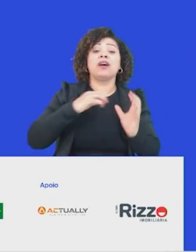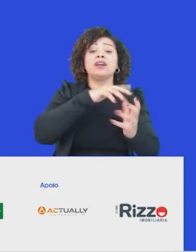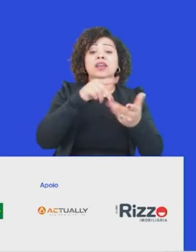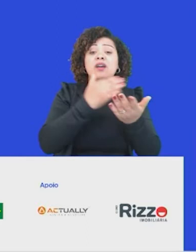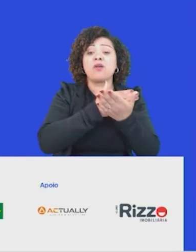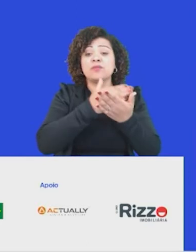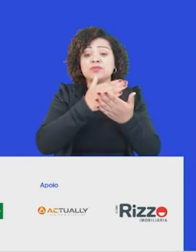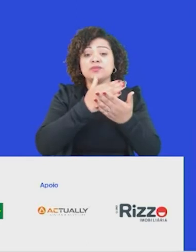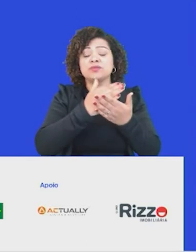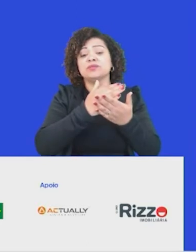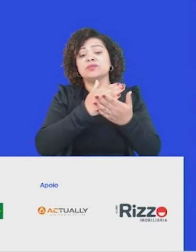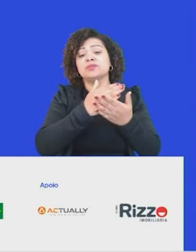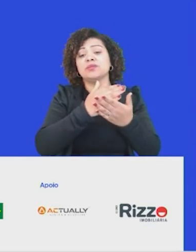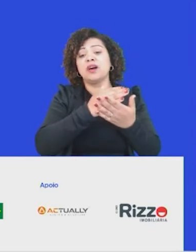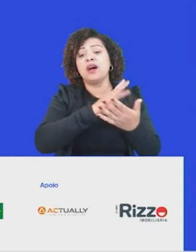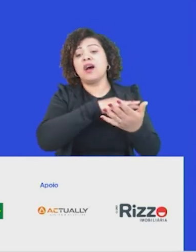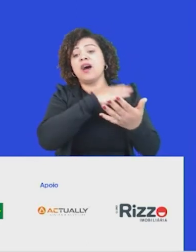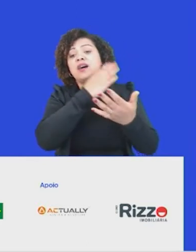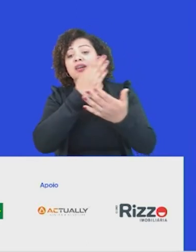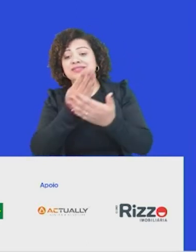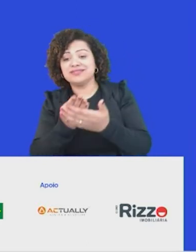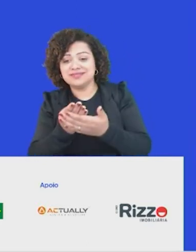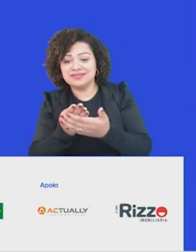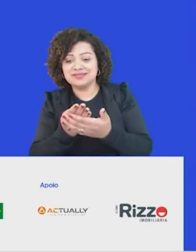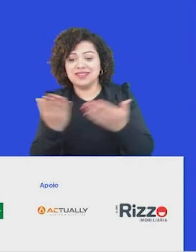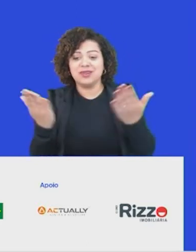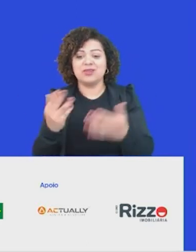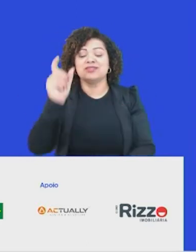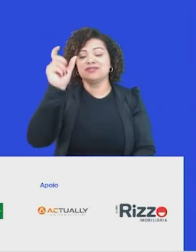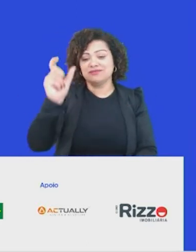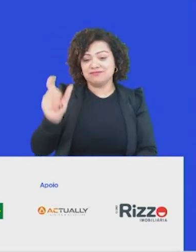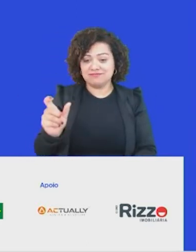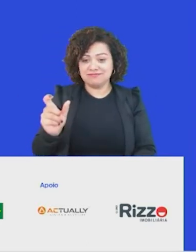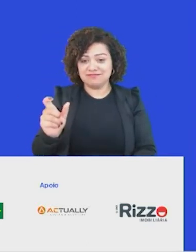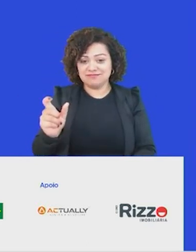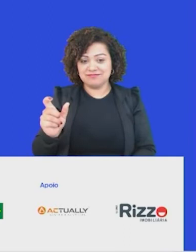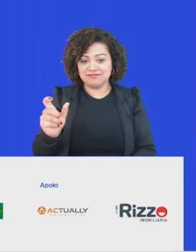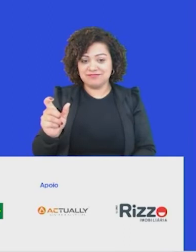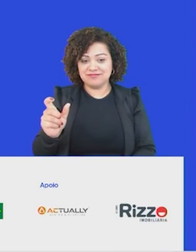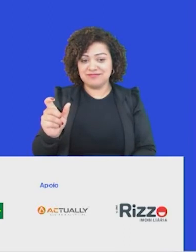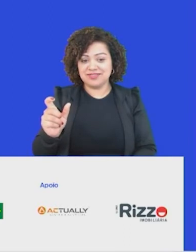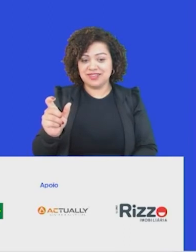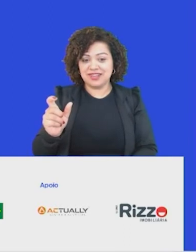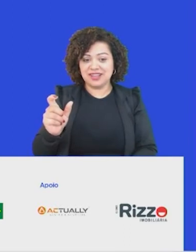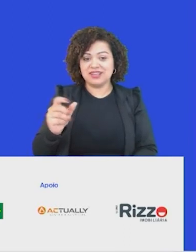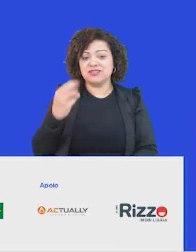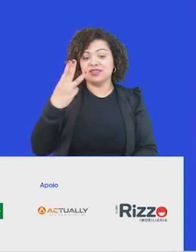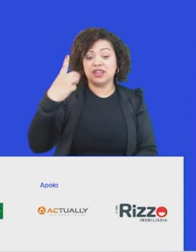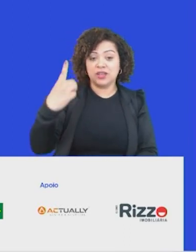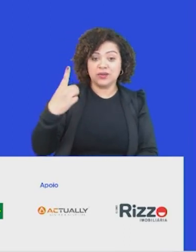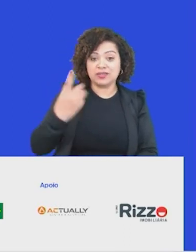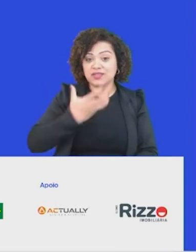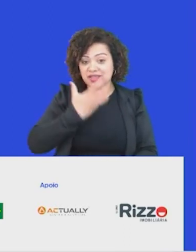até o Homo, o Homo Sapiens, como a gente conhece, esse Homo Sapiens nasce no dia 31 de dezembro, 23